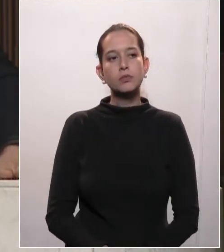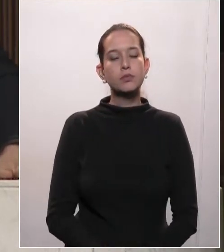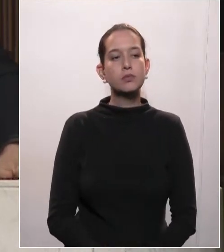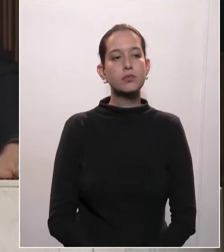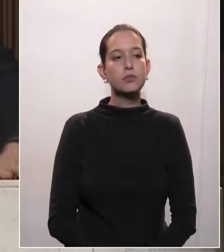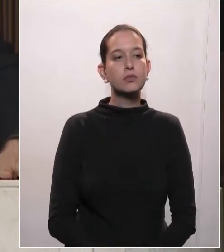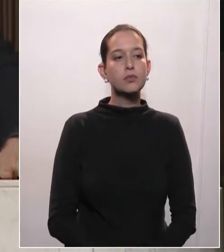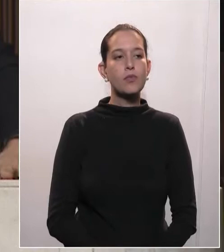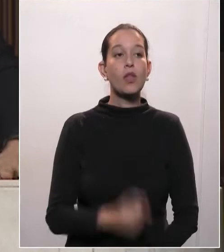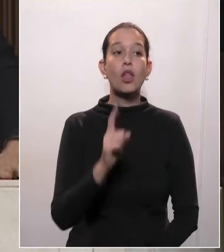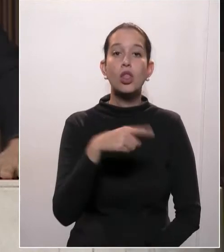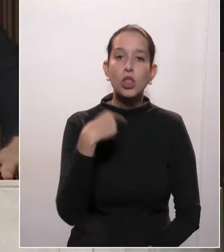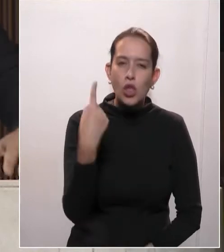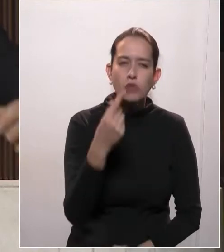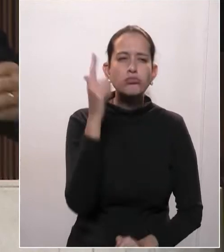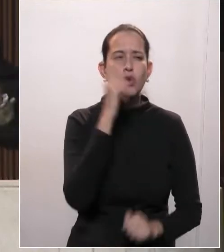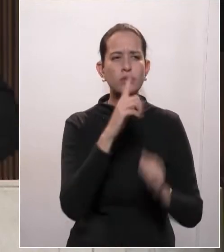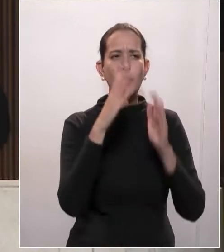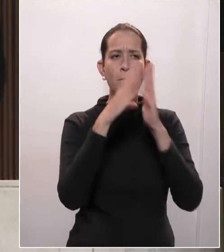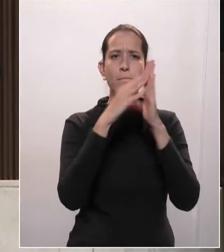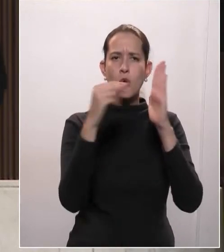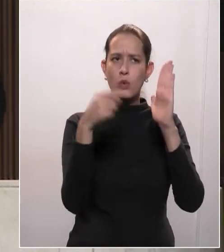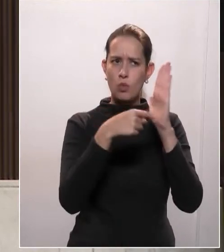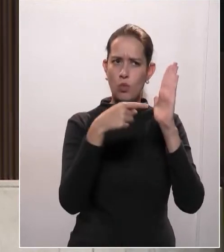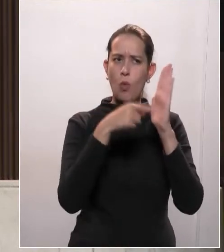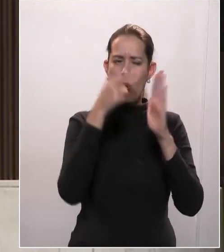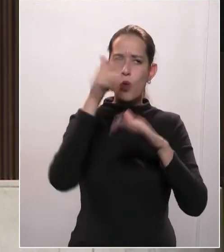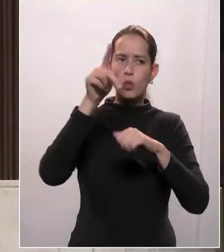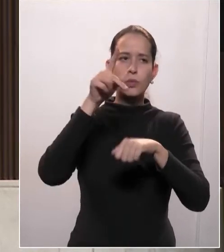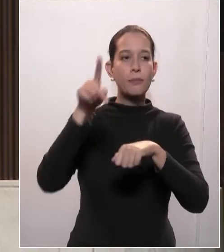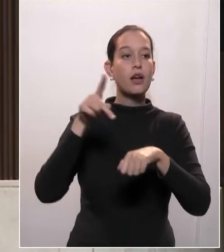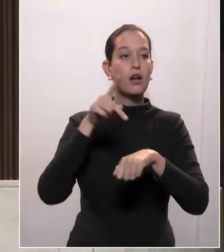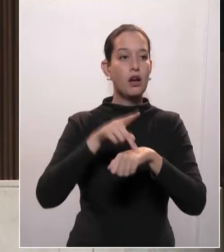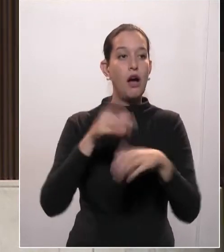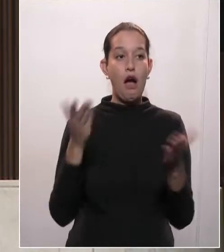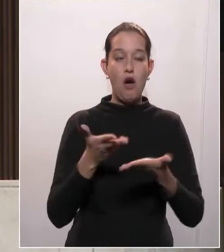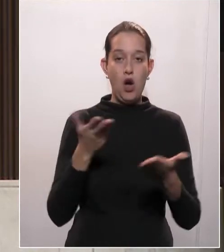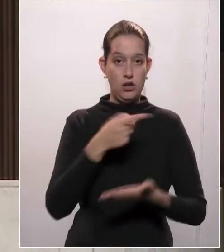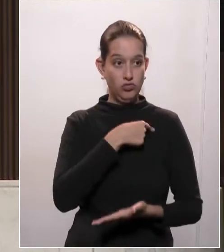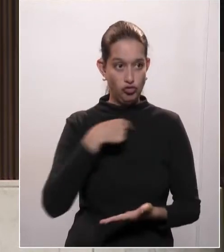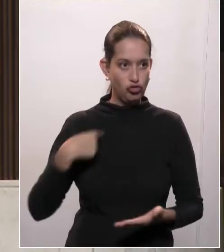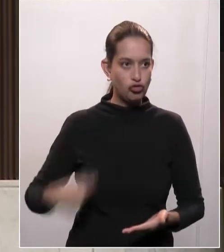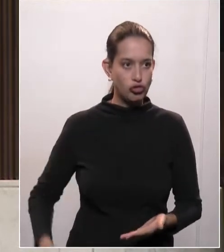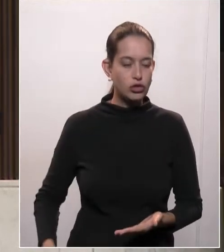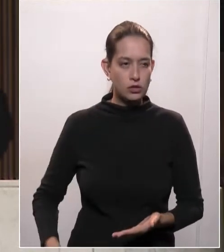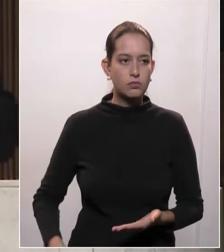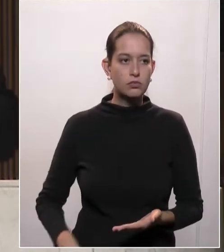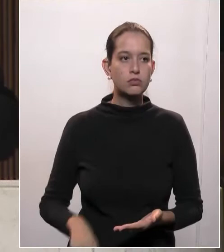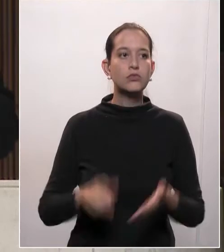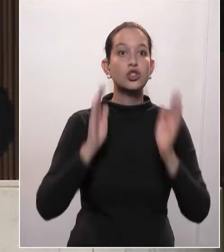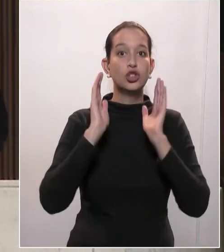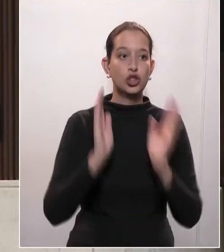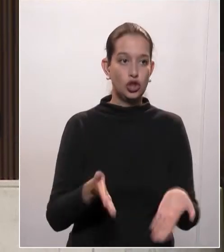já fizeram. nós podemos fazer. A China, nesse momento, ela já está